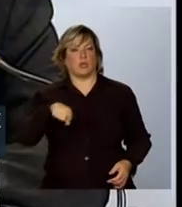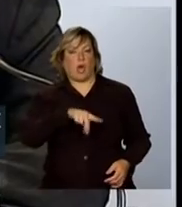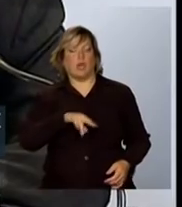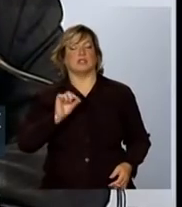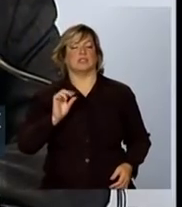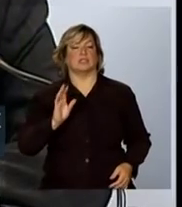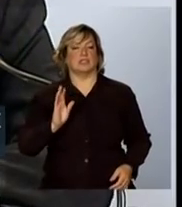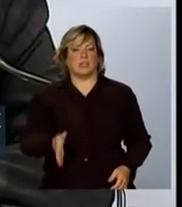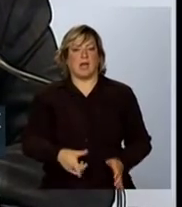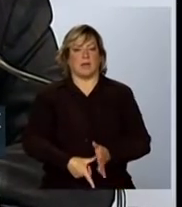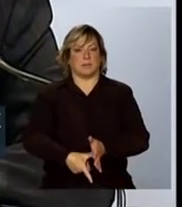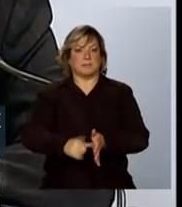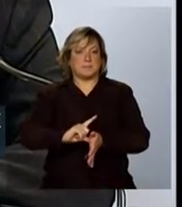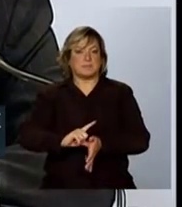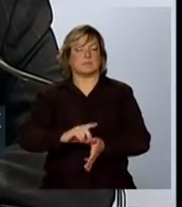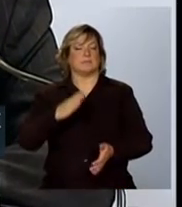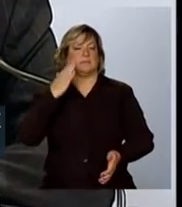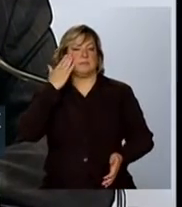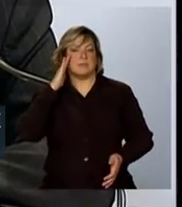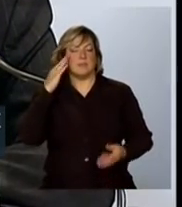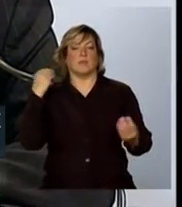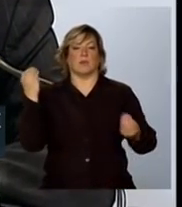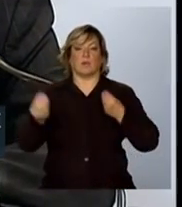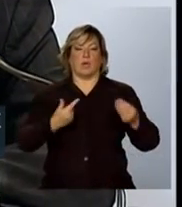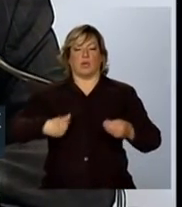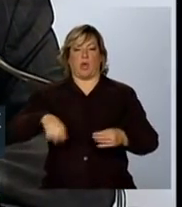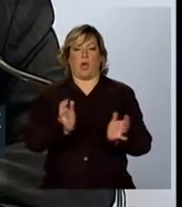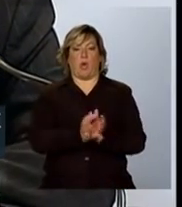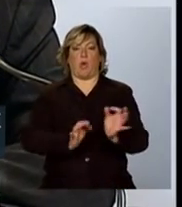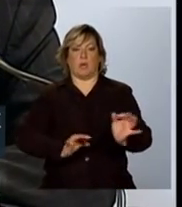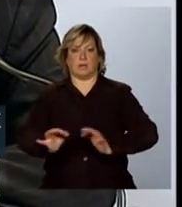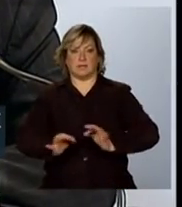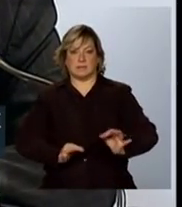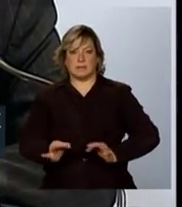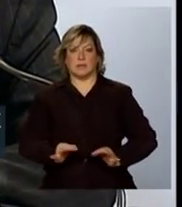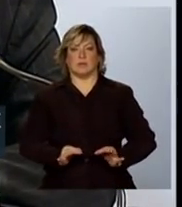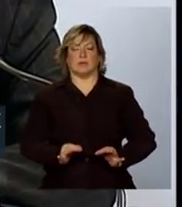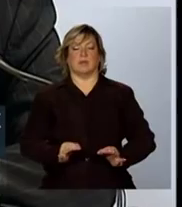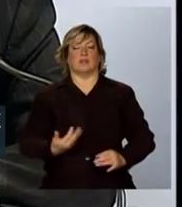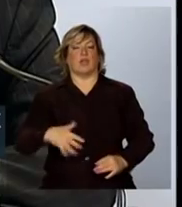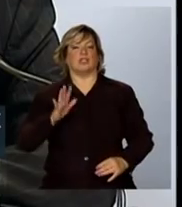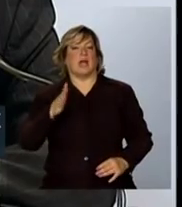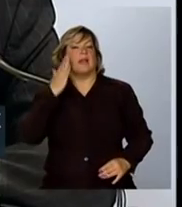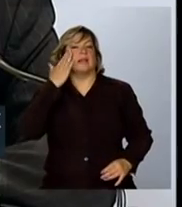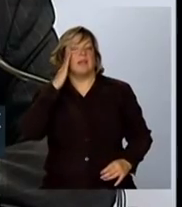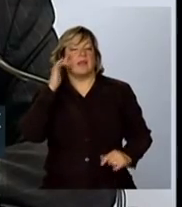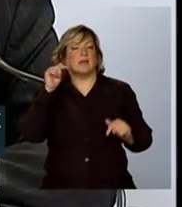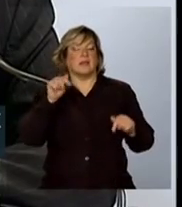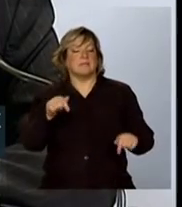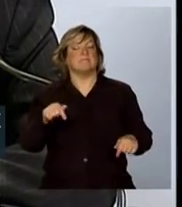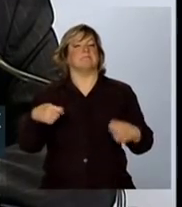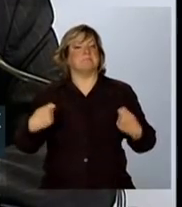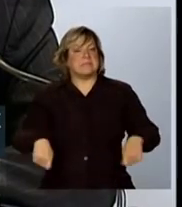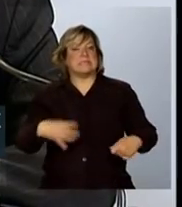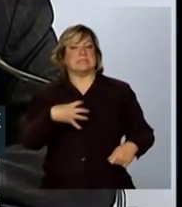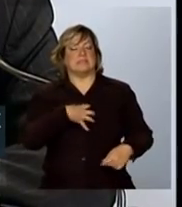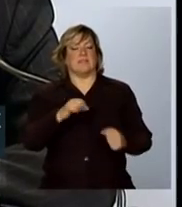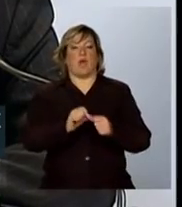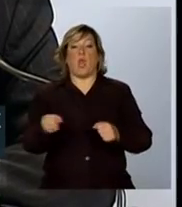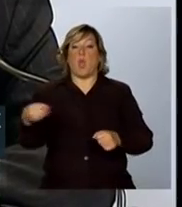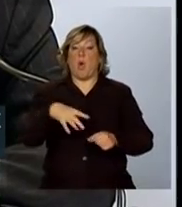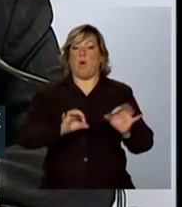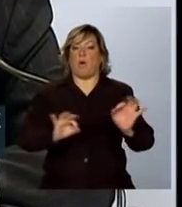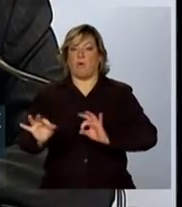vista do nosso departamento, da nossa coordenação, nós já apontávamos a necessidade de ter novos arranjos,